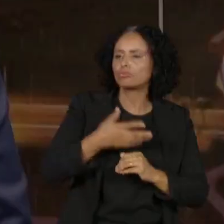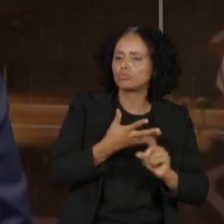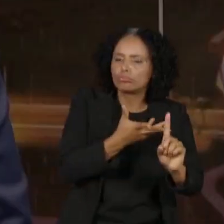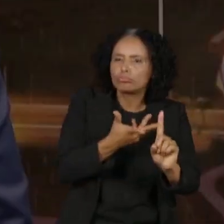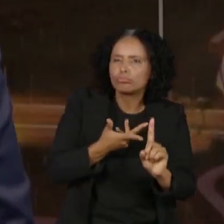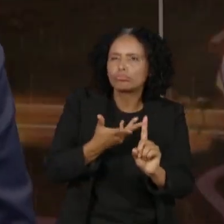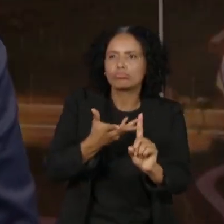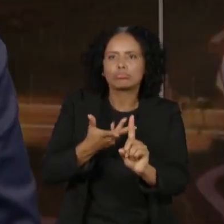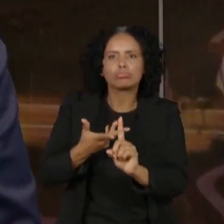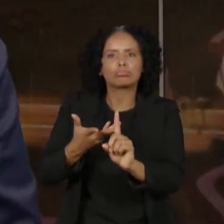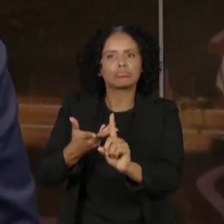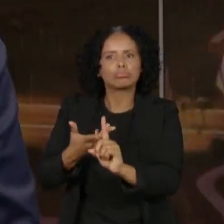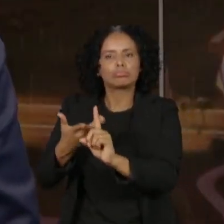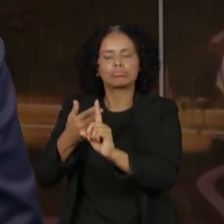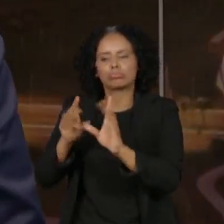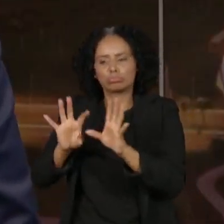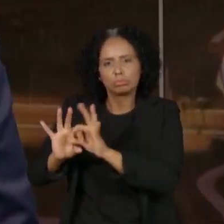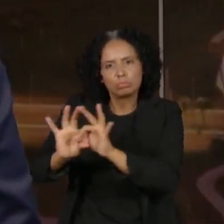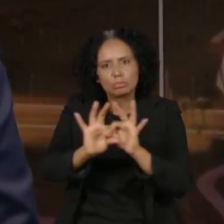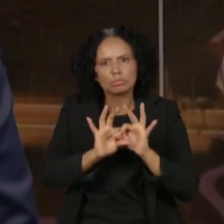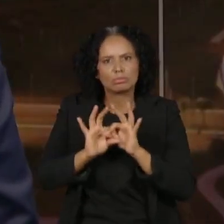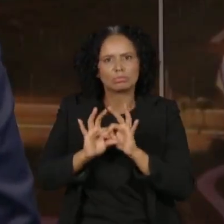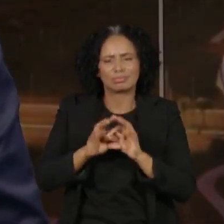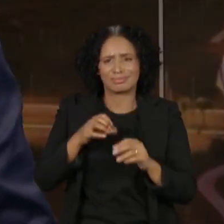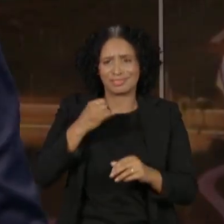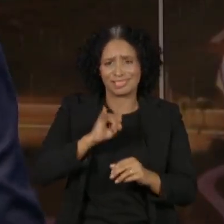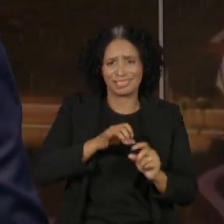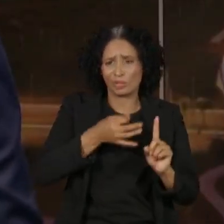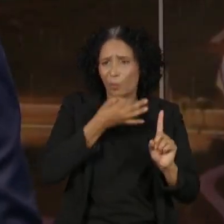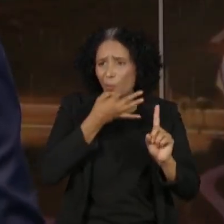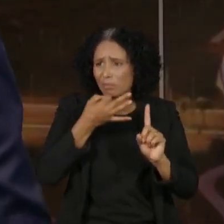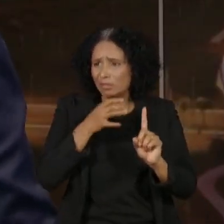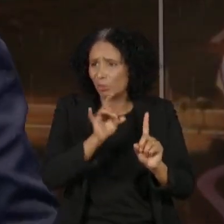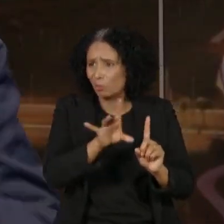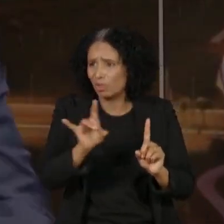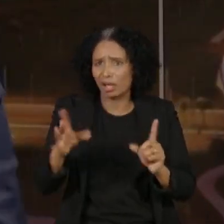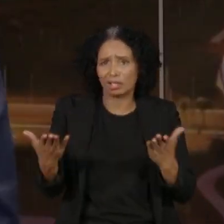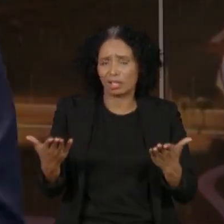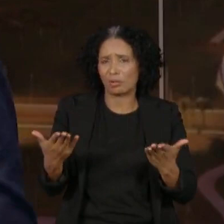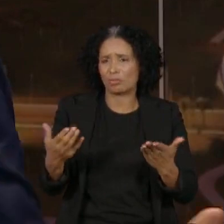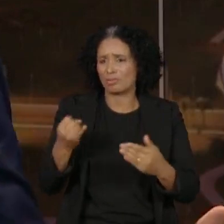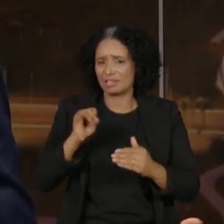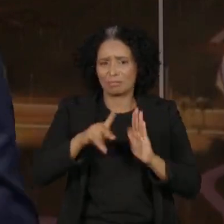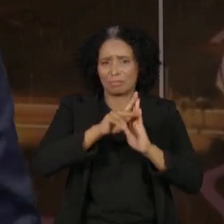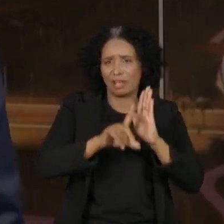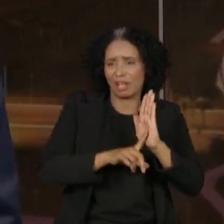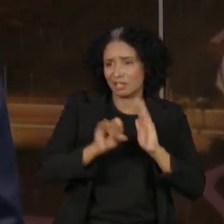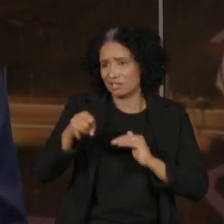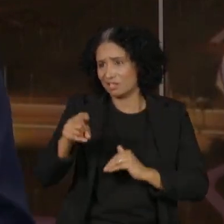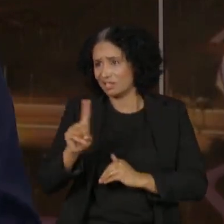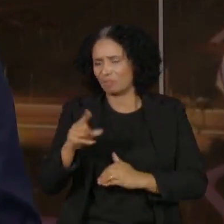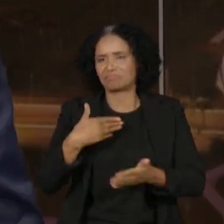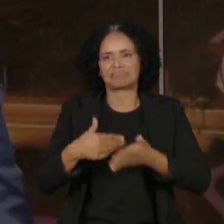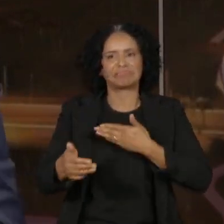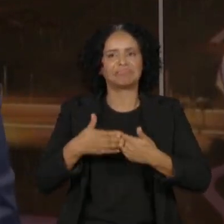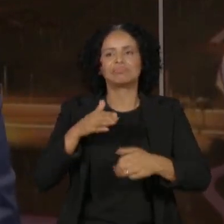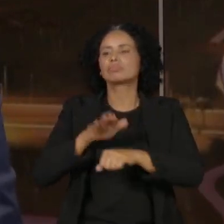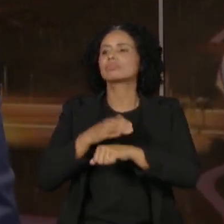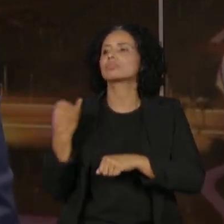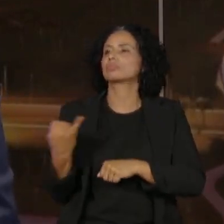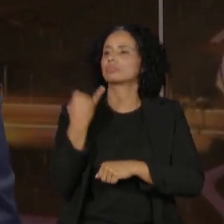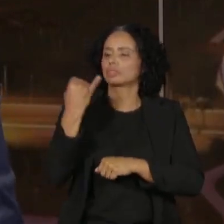independente se essas sugestões são feitas em alterações de projeto de lei ou não. Então, nós buscaremos apoiar o ministro Padilha,